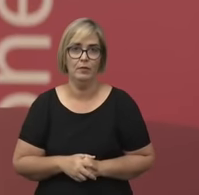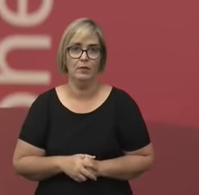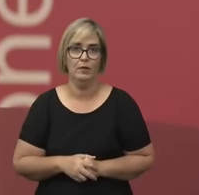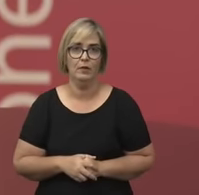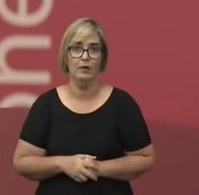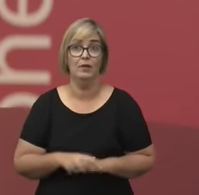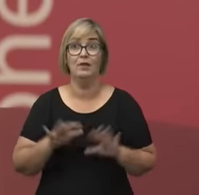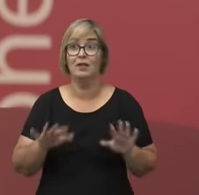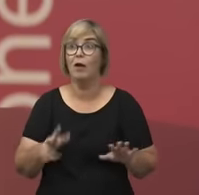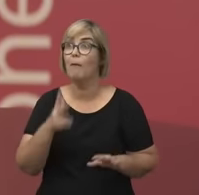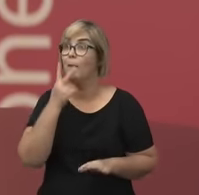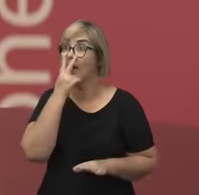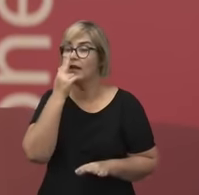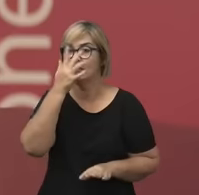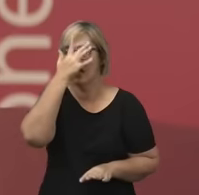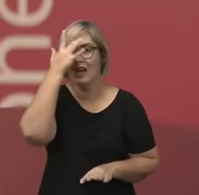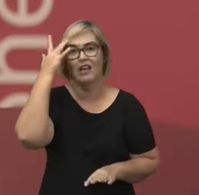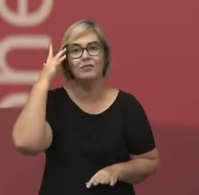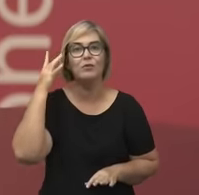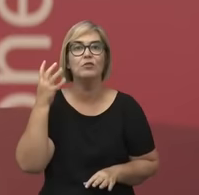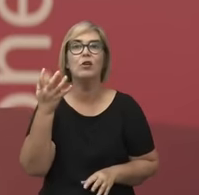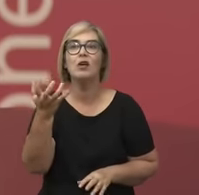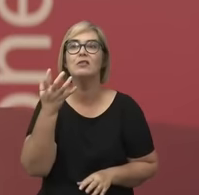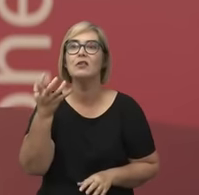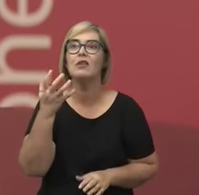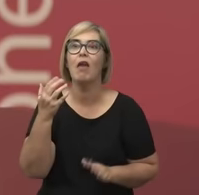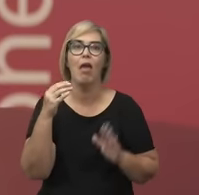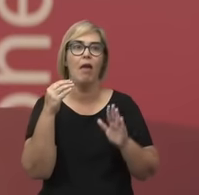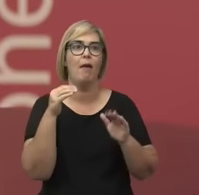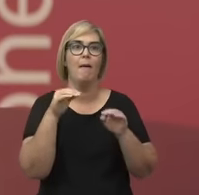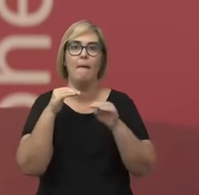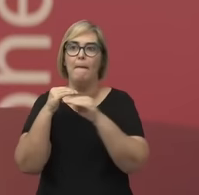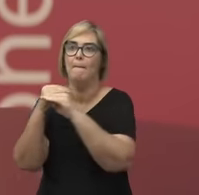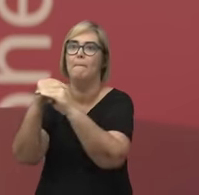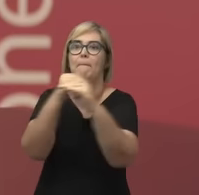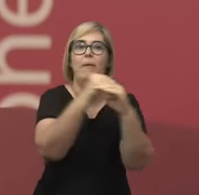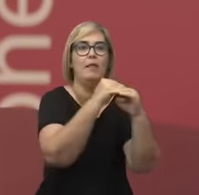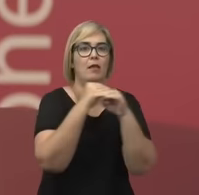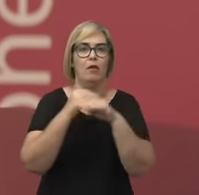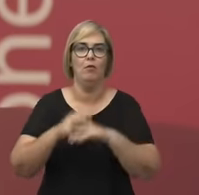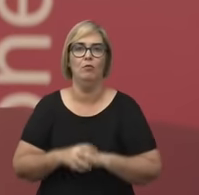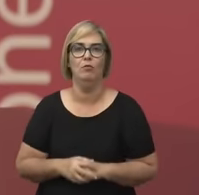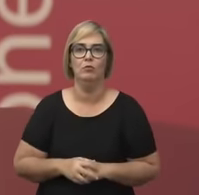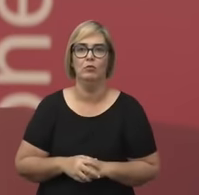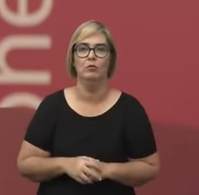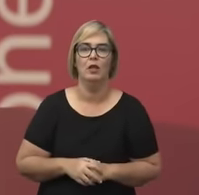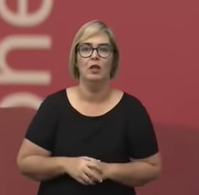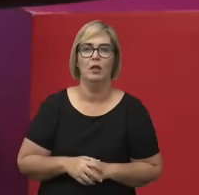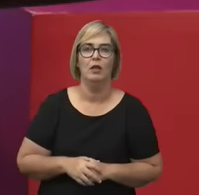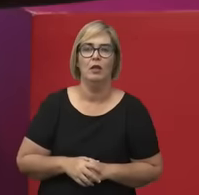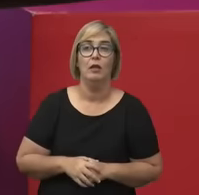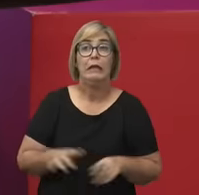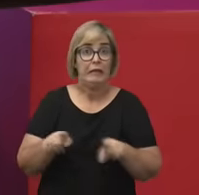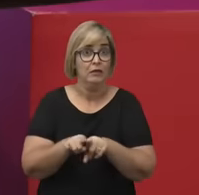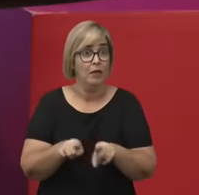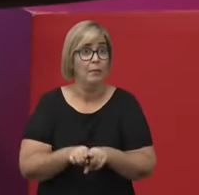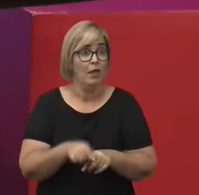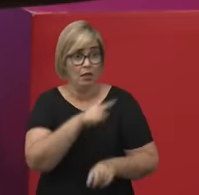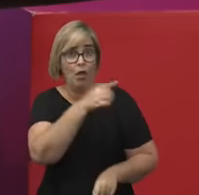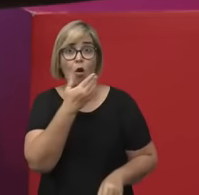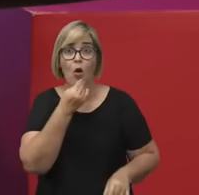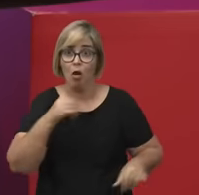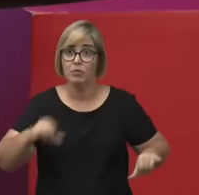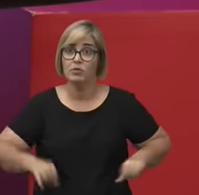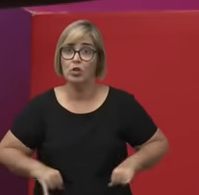as expectativas de gêneros, o que a sociedade espera que os homens façam, né, é